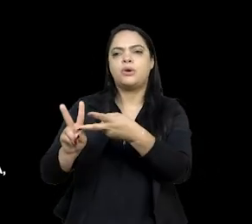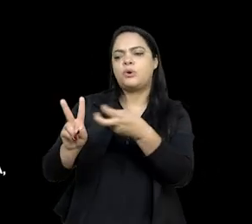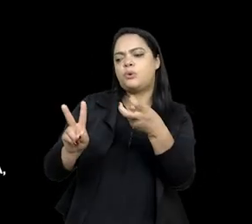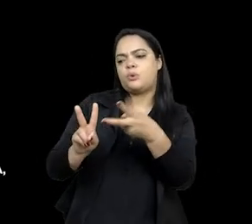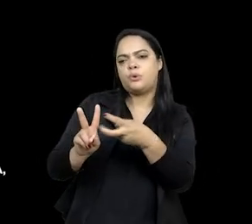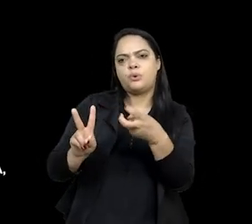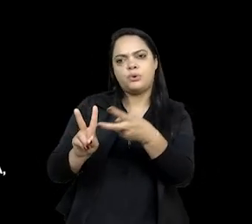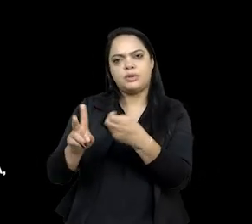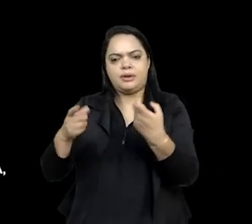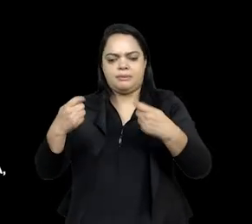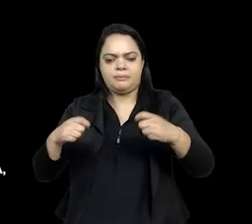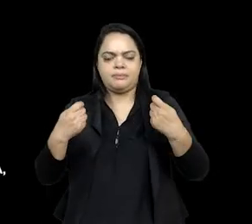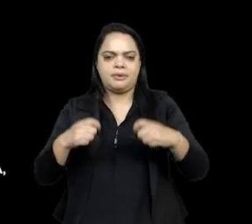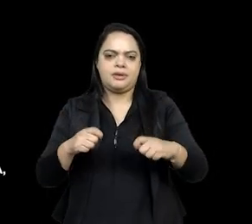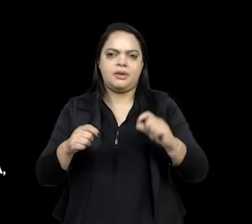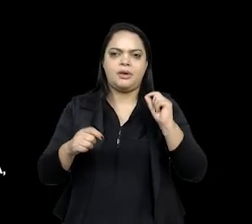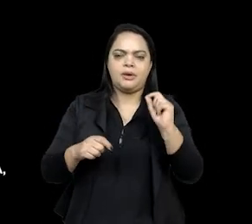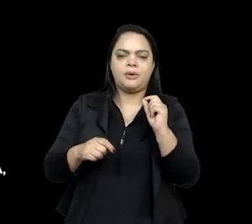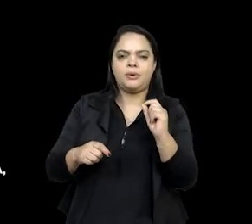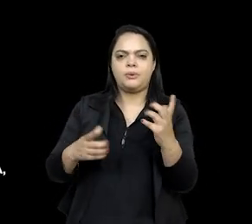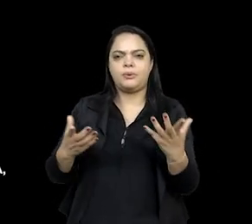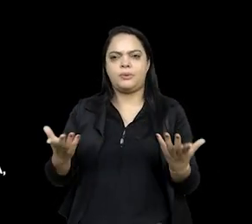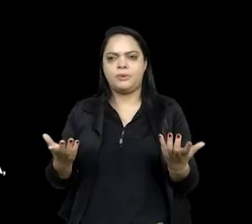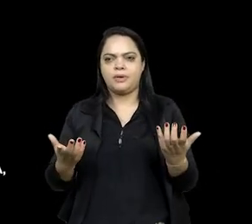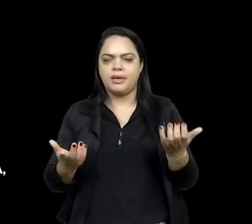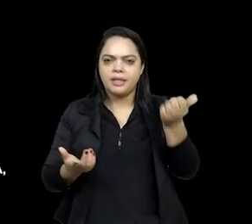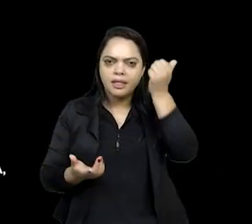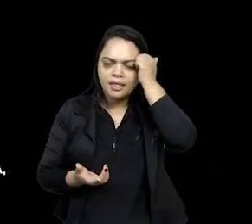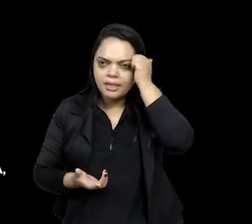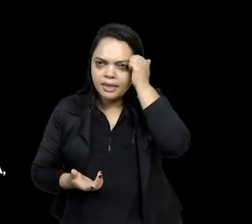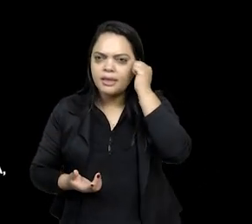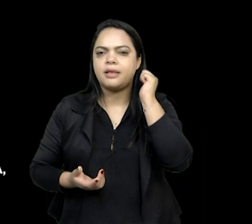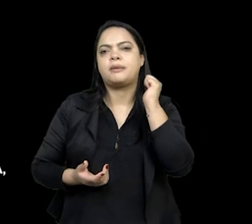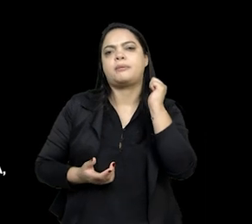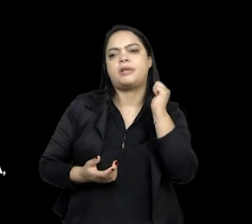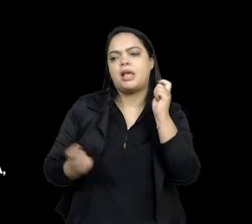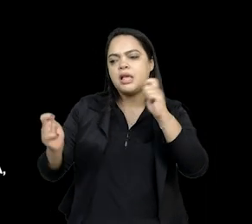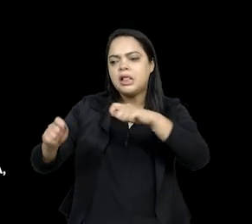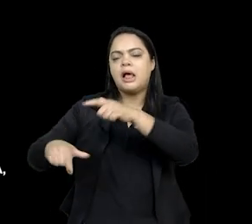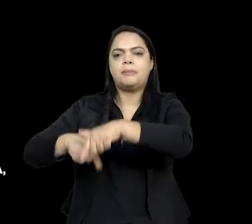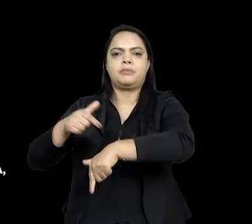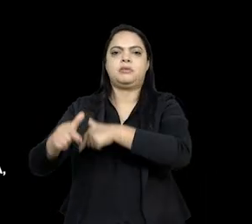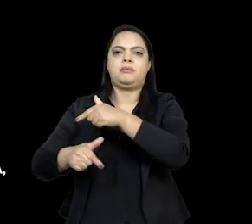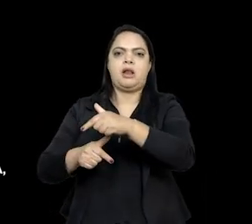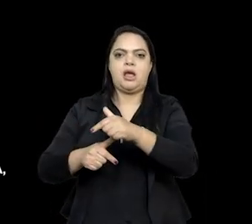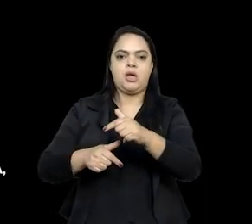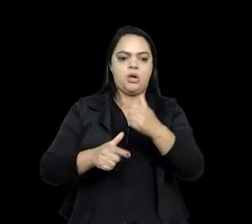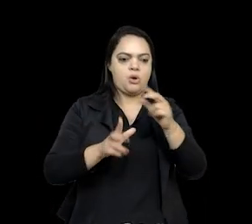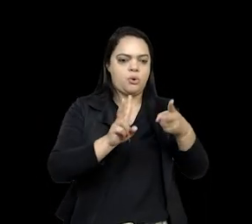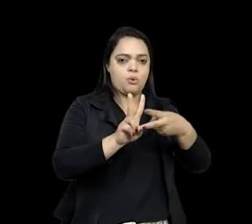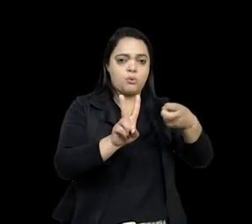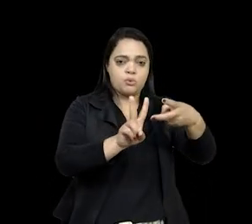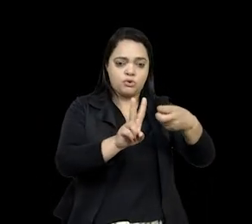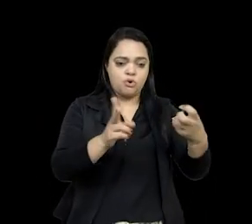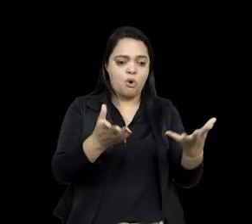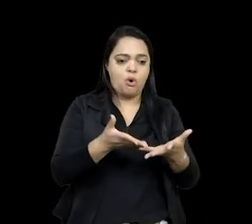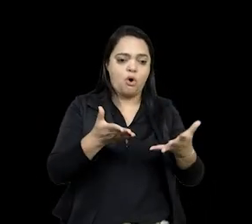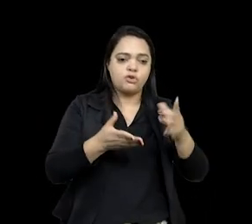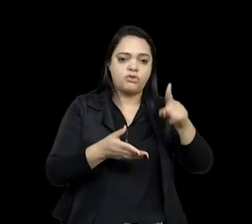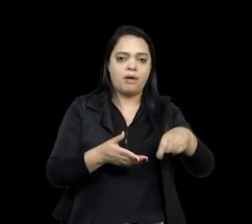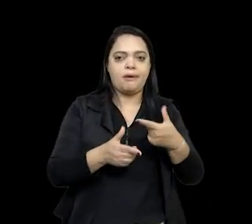reconvertido, que é mais bom de obra. Enquanto o do presente, não. O do presente é um problema, é um